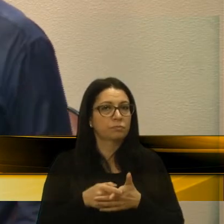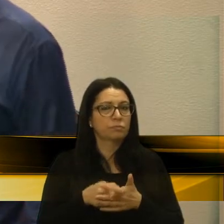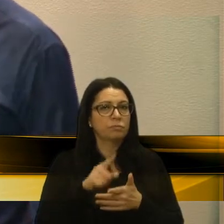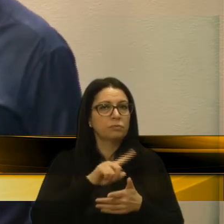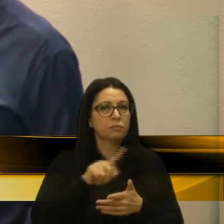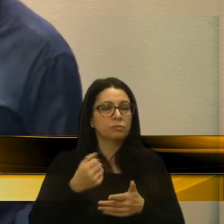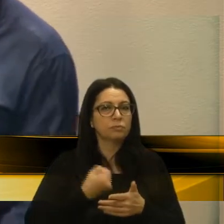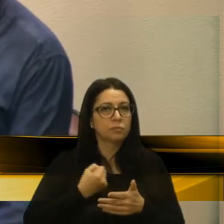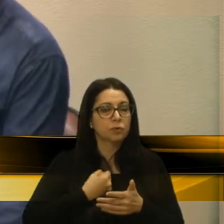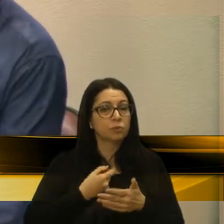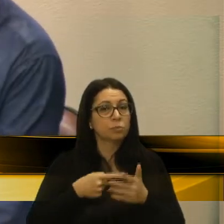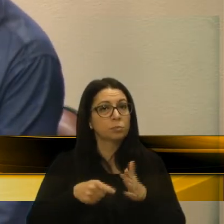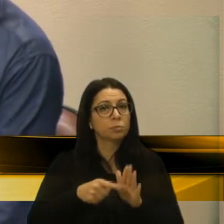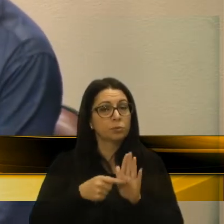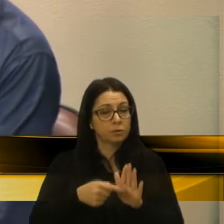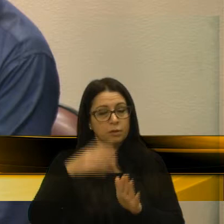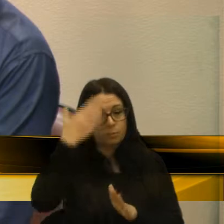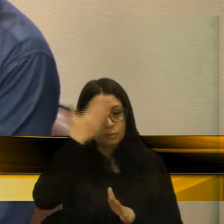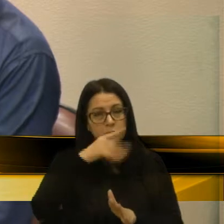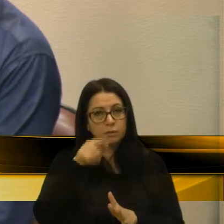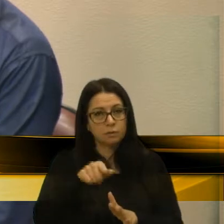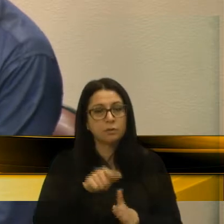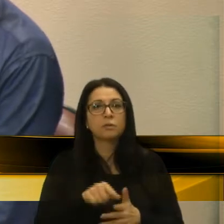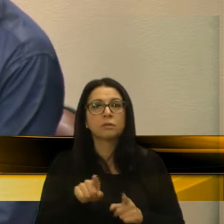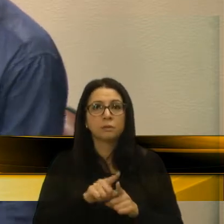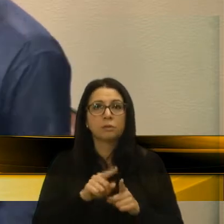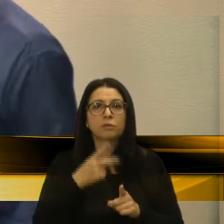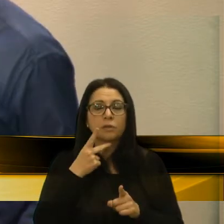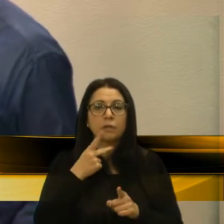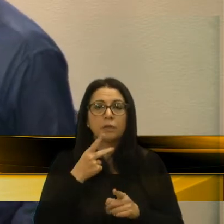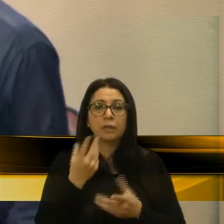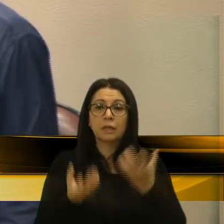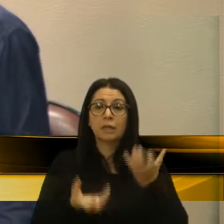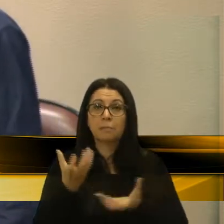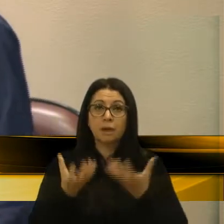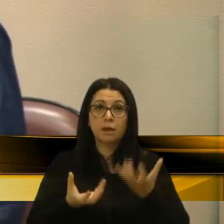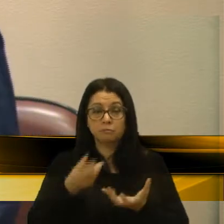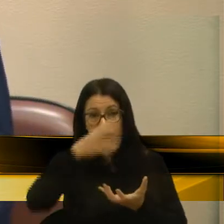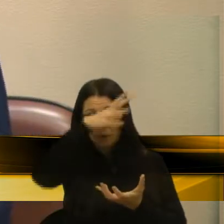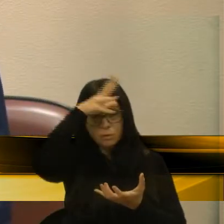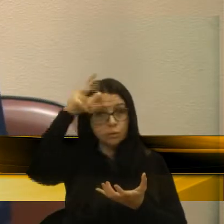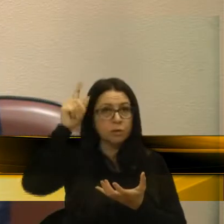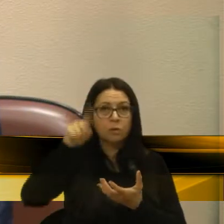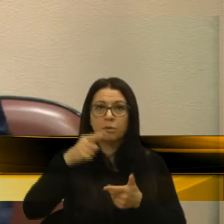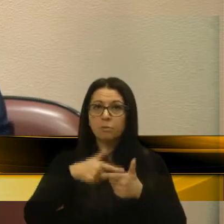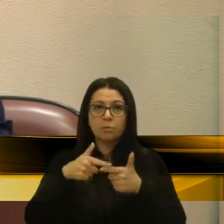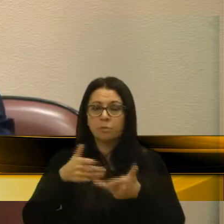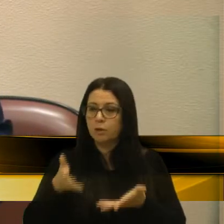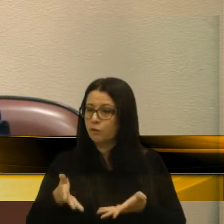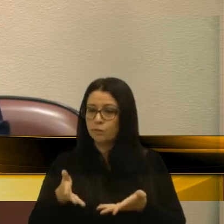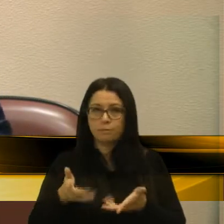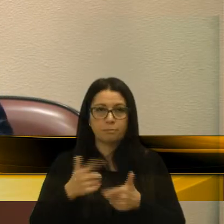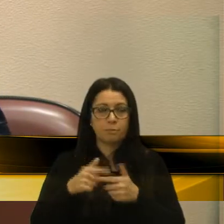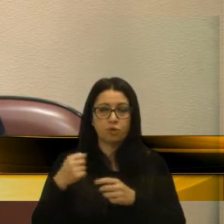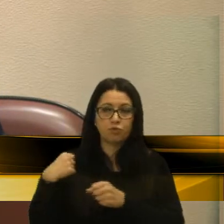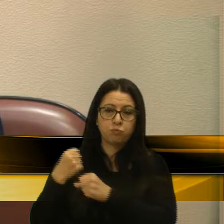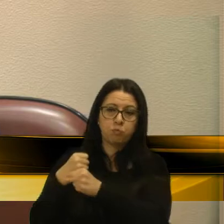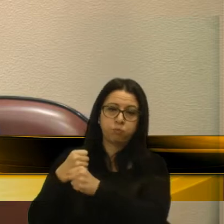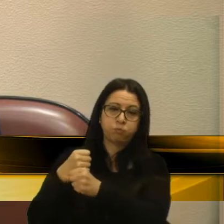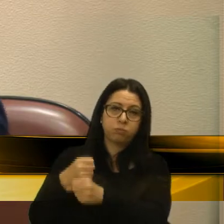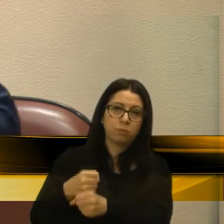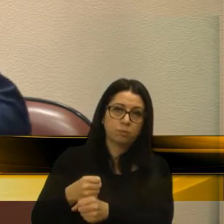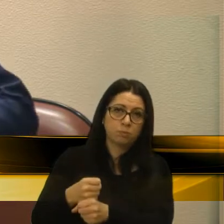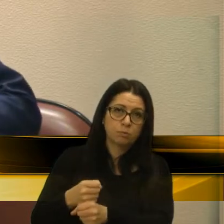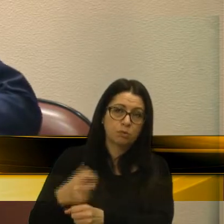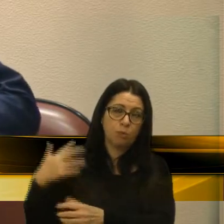dados para comprovar isso. Também dizer que a queimada na Amazônia, infelizmente, não é um problema de agora, é problema de longa data e